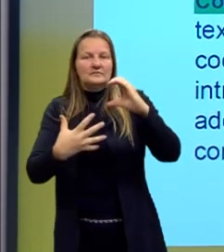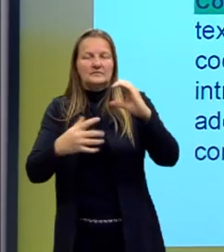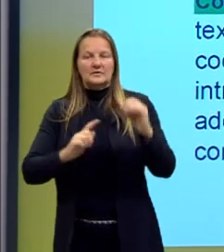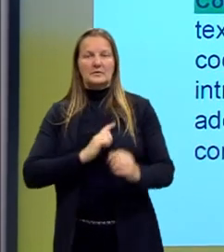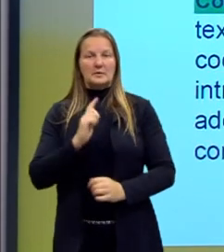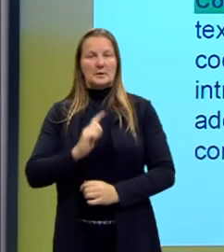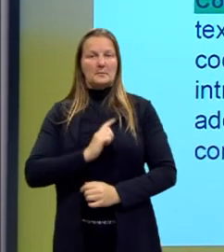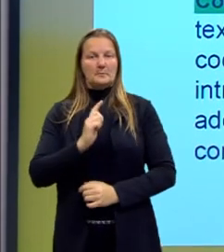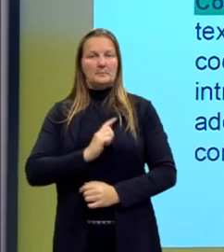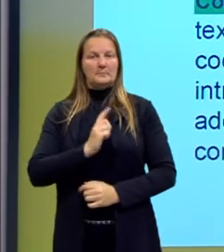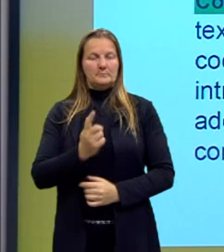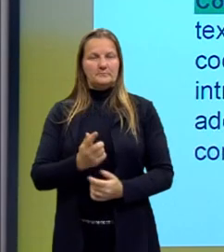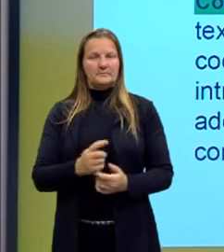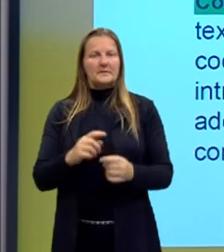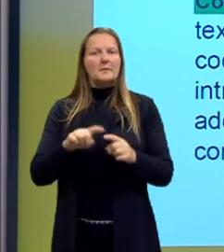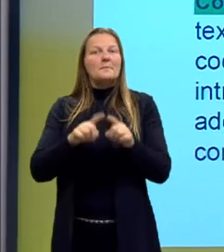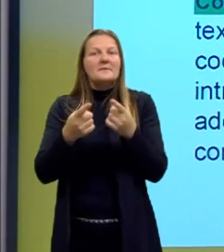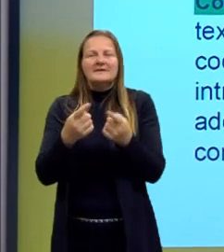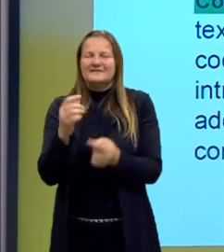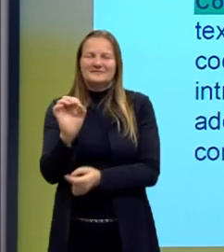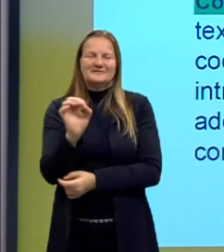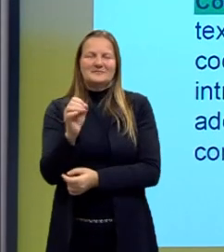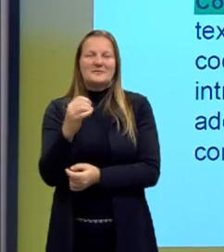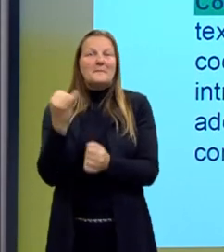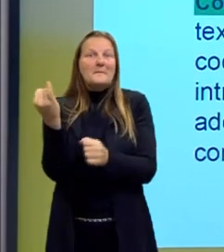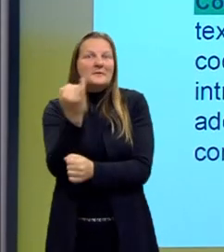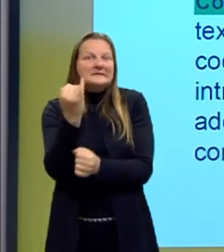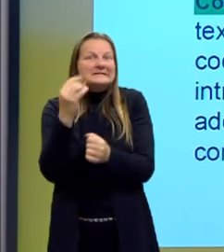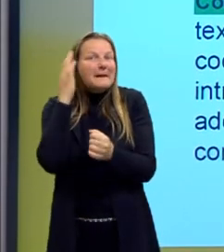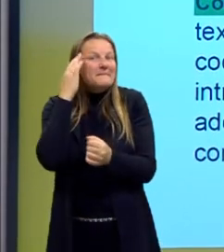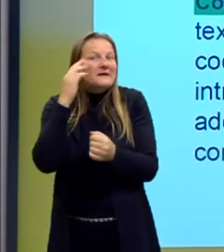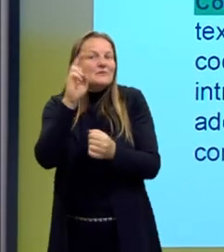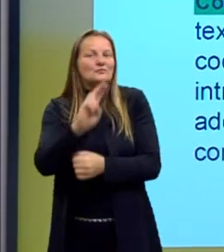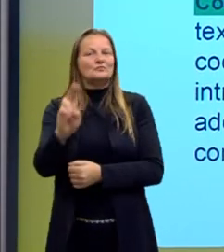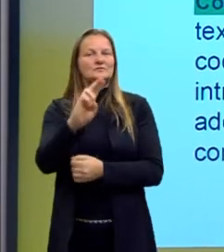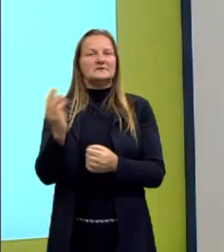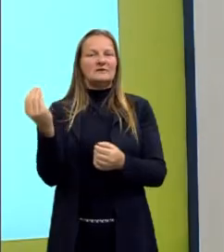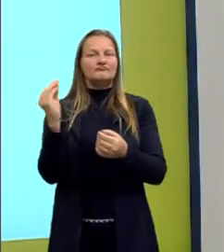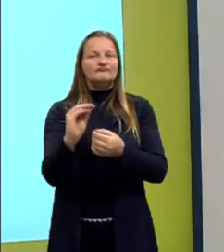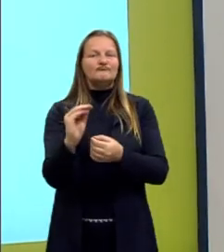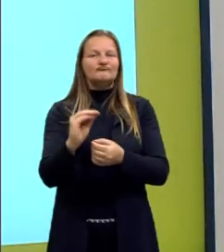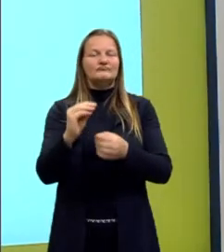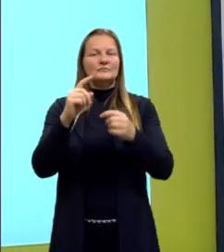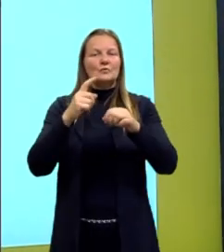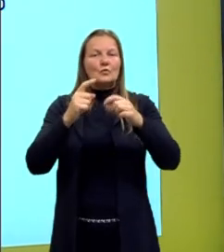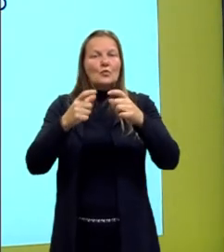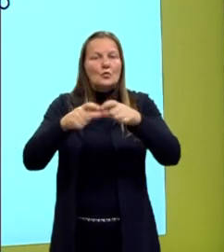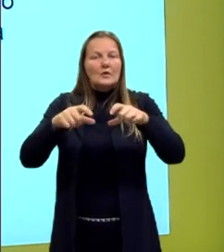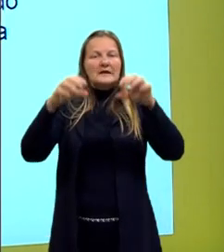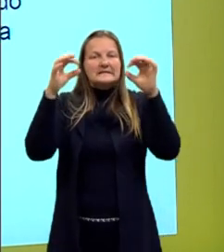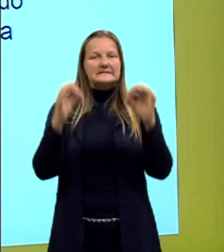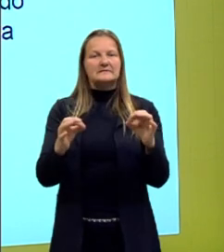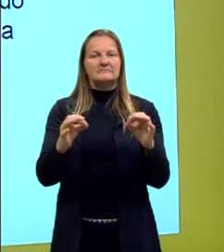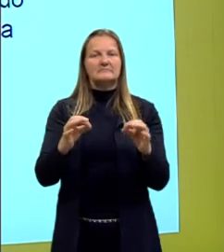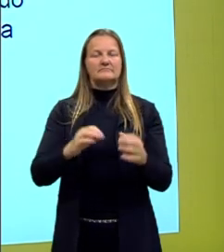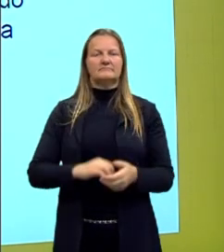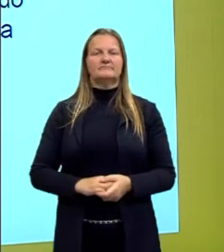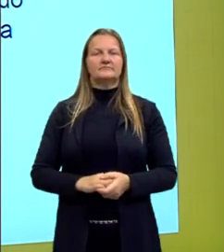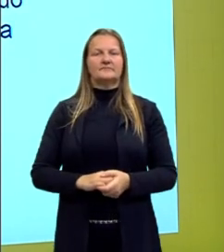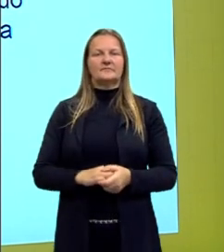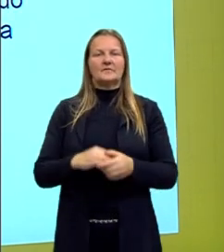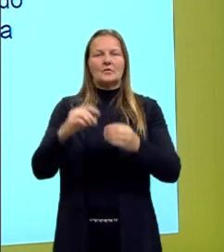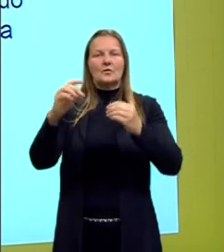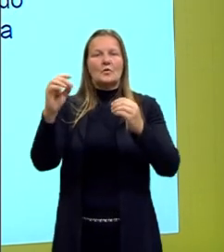gramática. O importante é que tu saiba que tu pode e deve usar dos teus